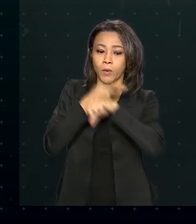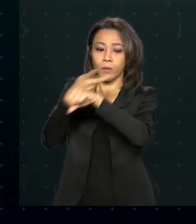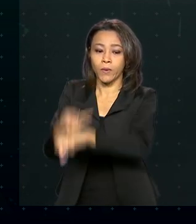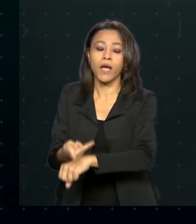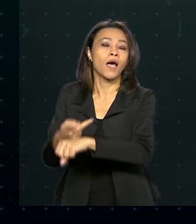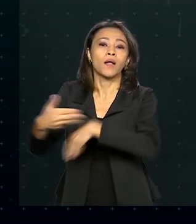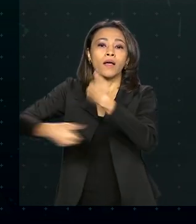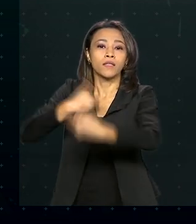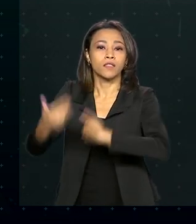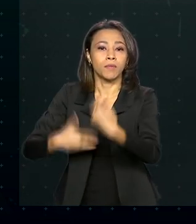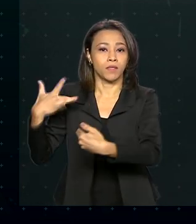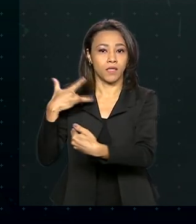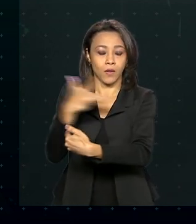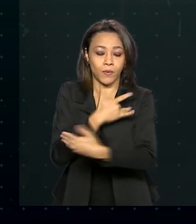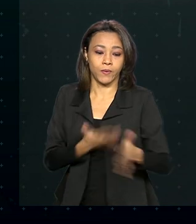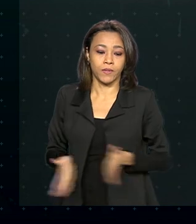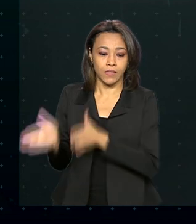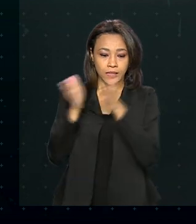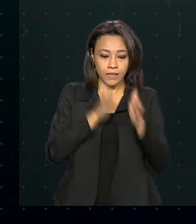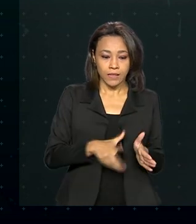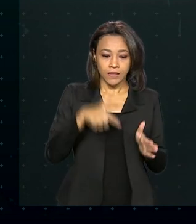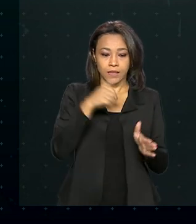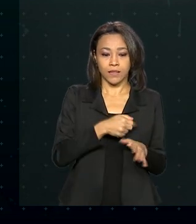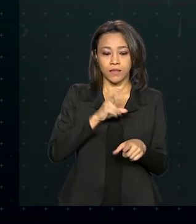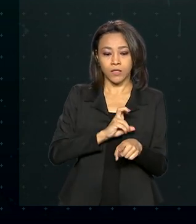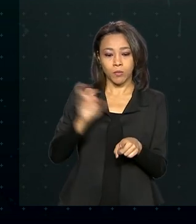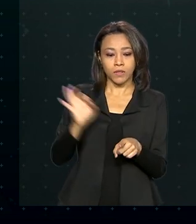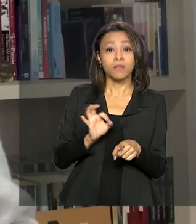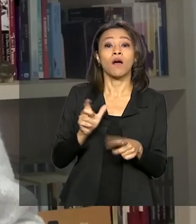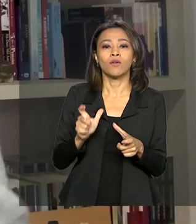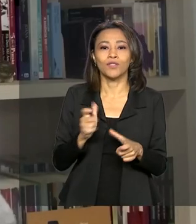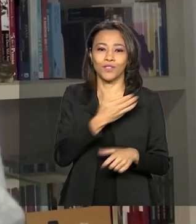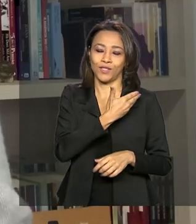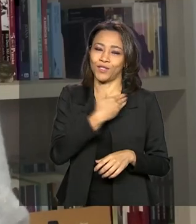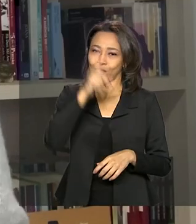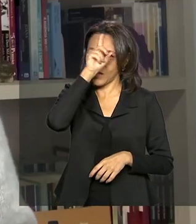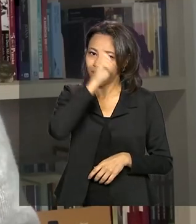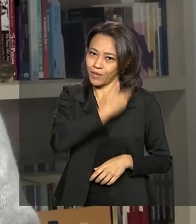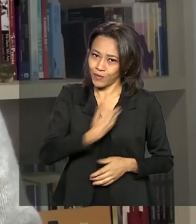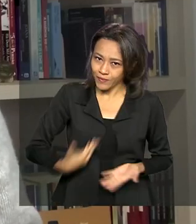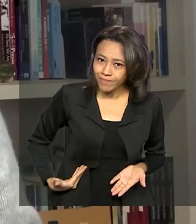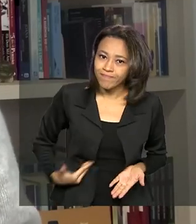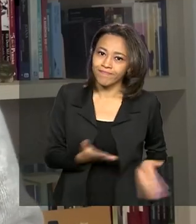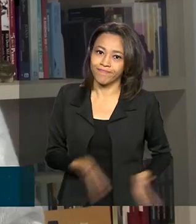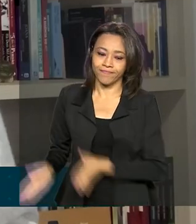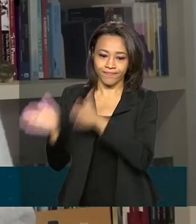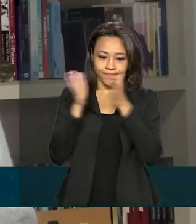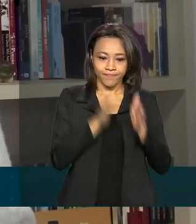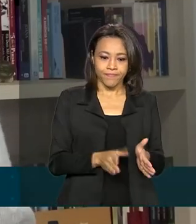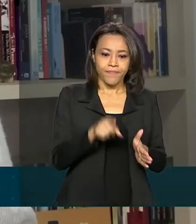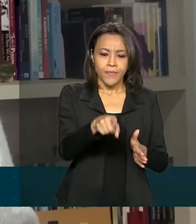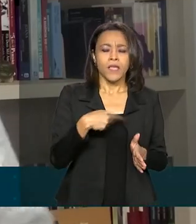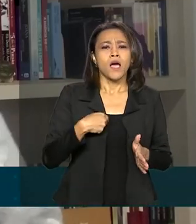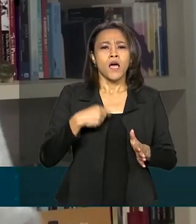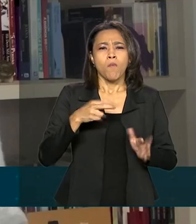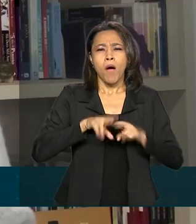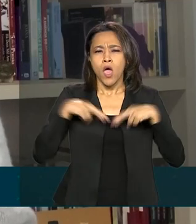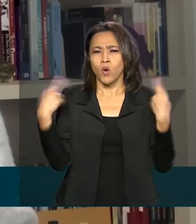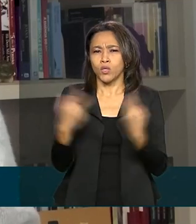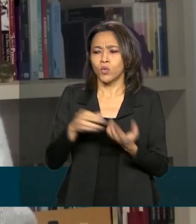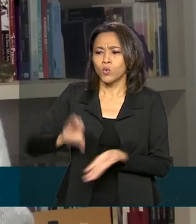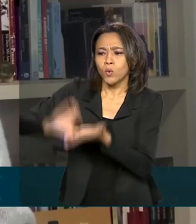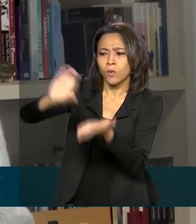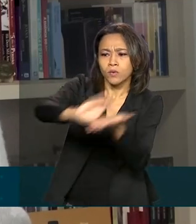saúde, 75% deles no SUS. Durante reunião com os conselhos municipais e estaduais de